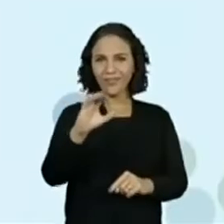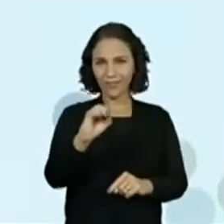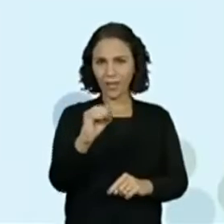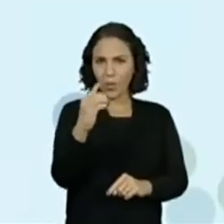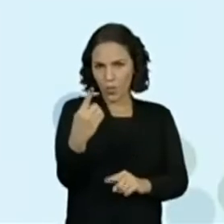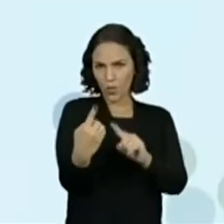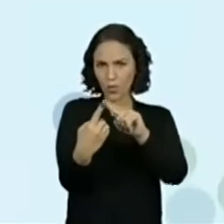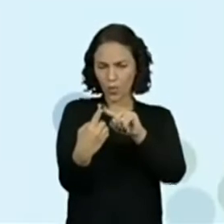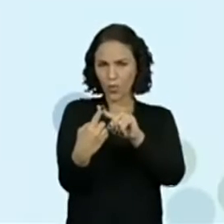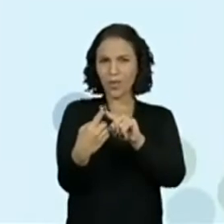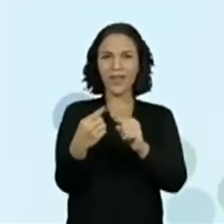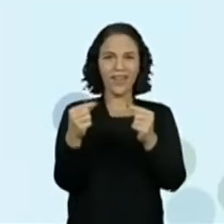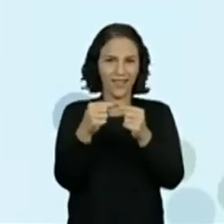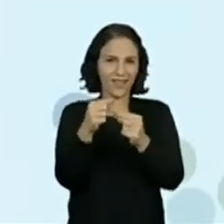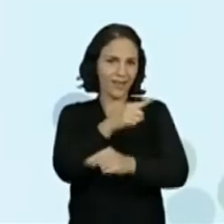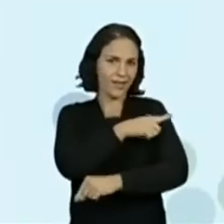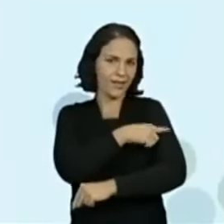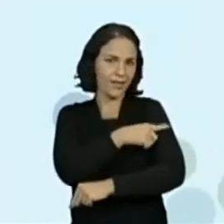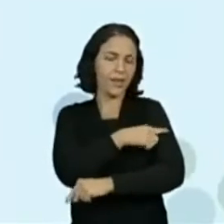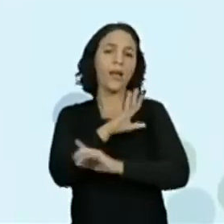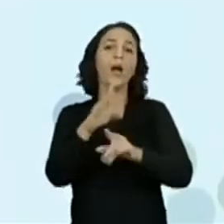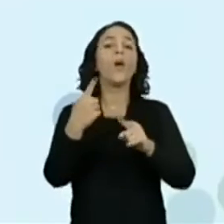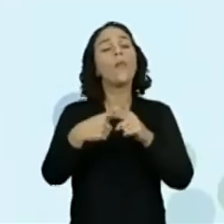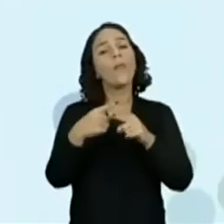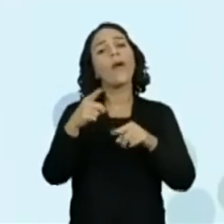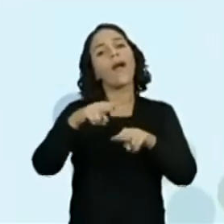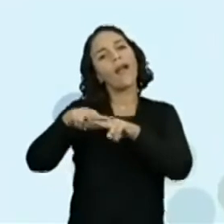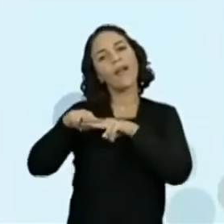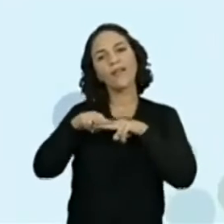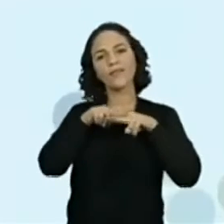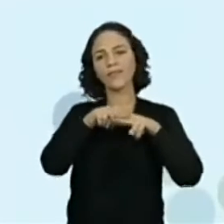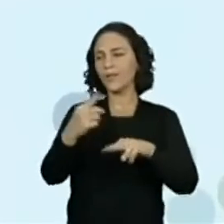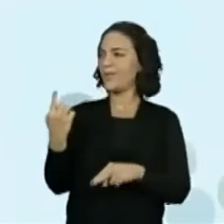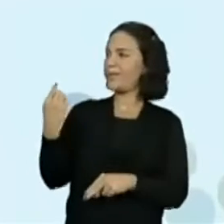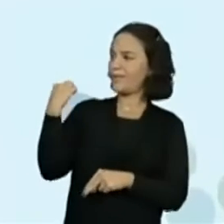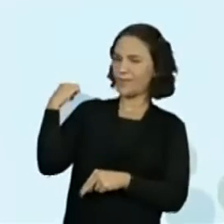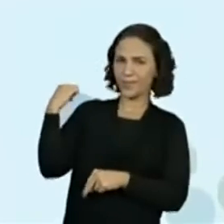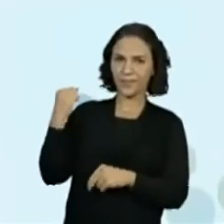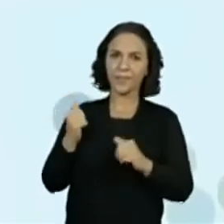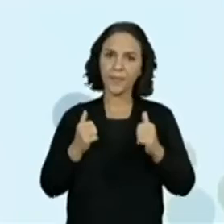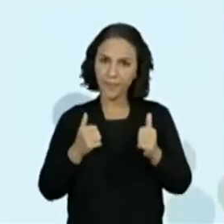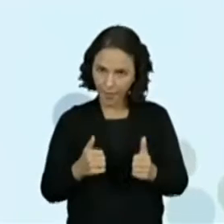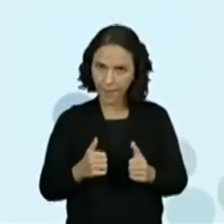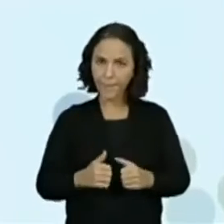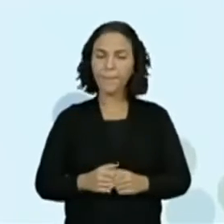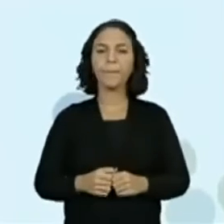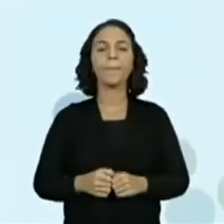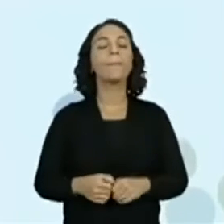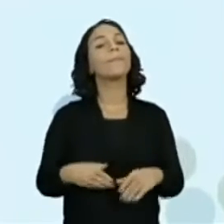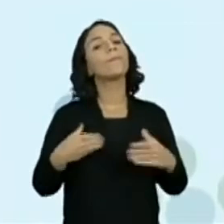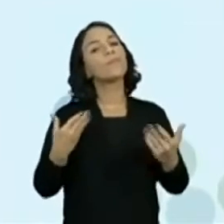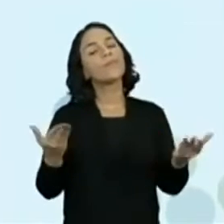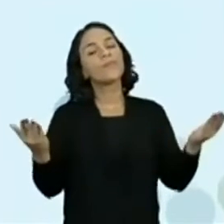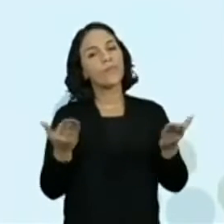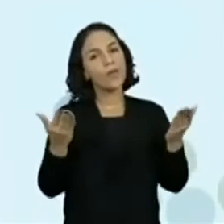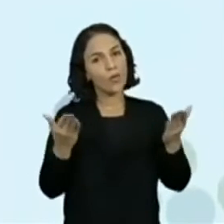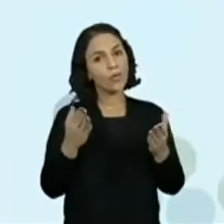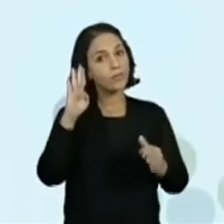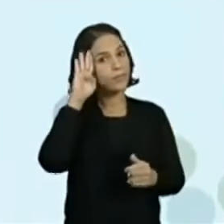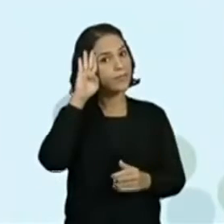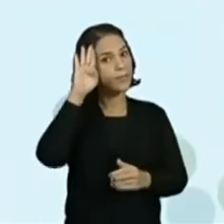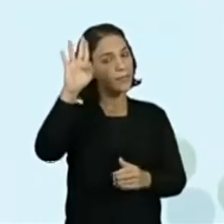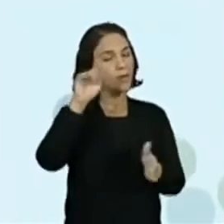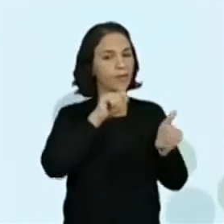E nós estamos retomando o conteúdo já estudado no ano anterior, tá bom? Então, hoje, nós vamos destacar aqui